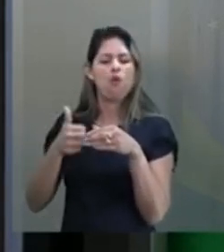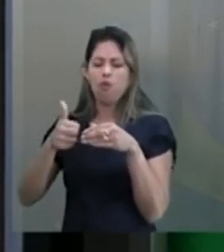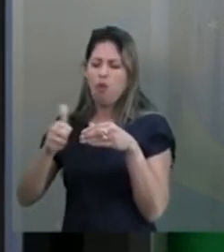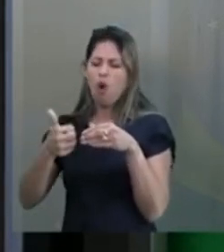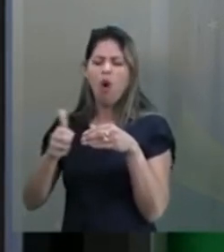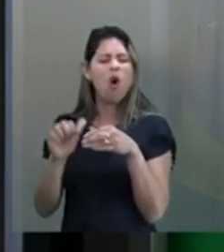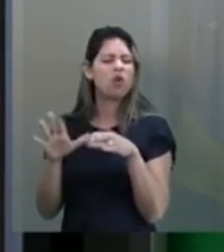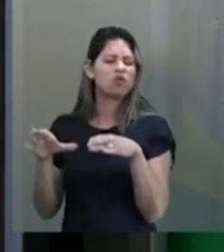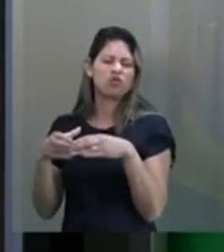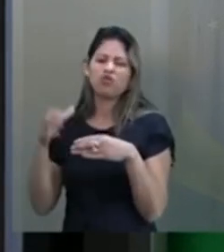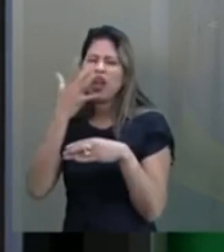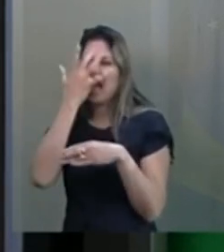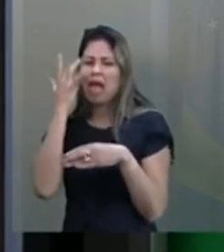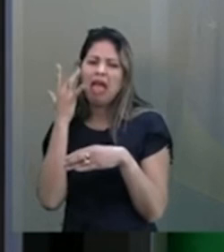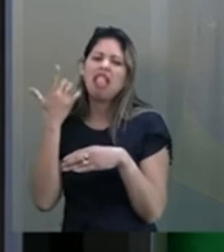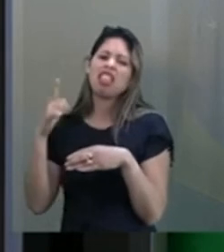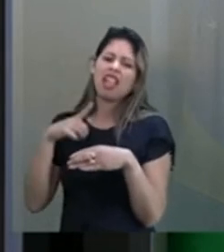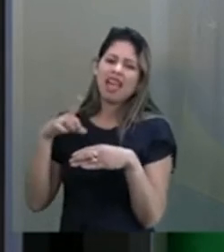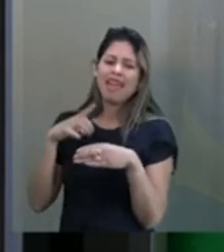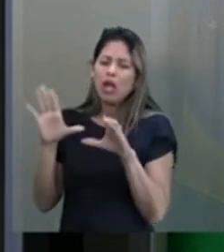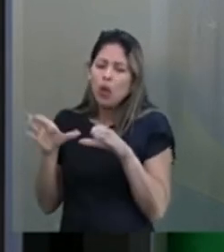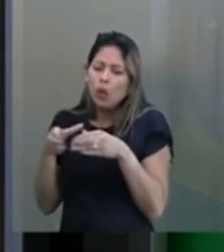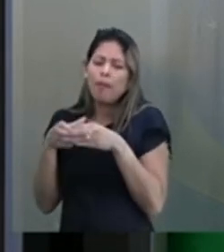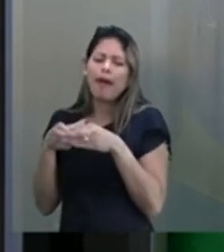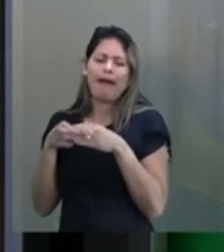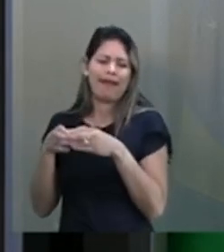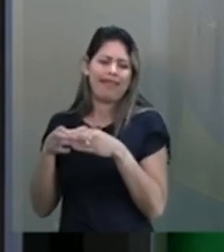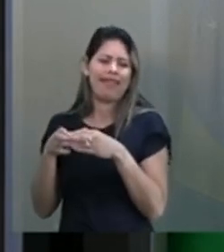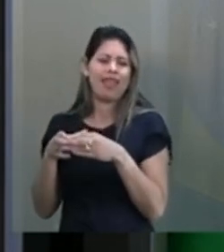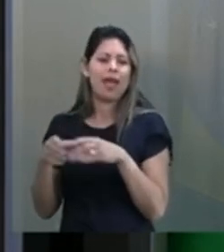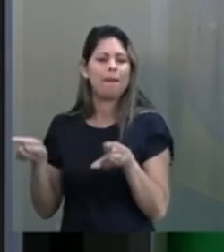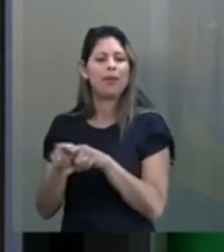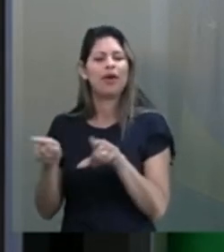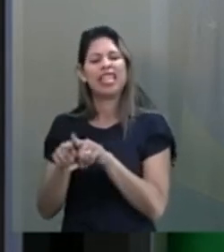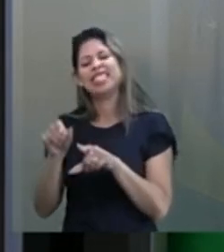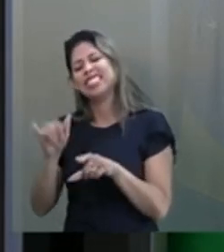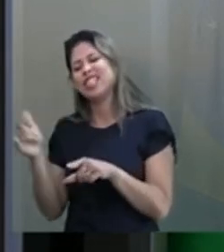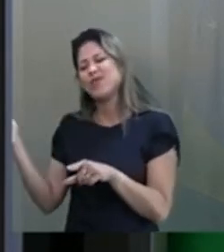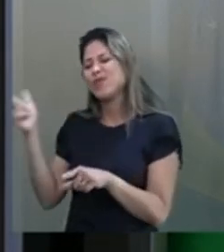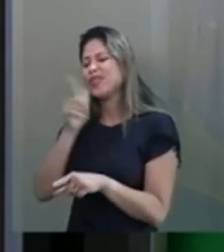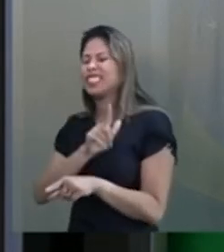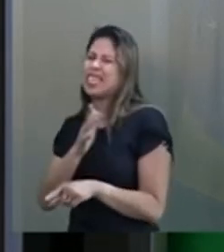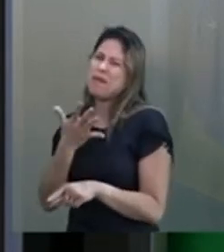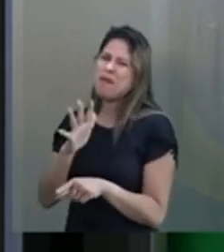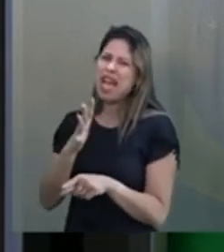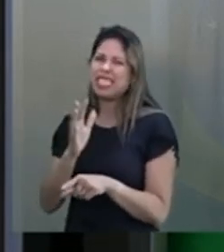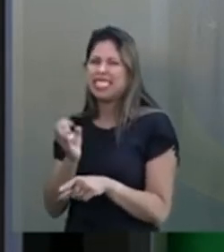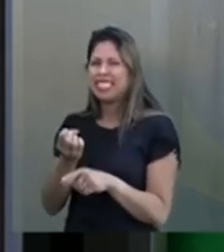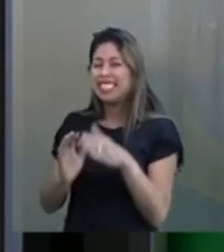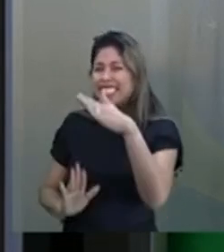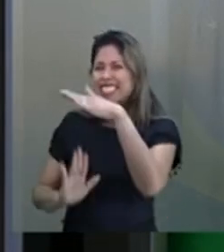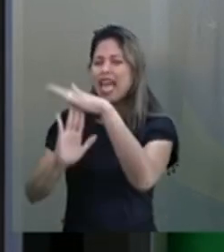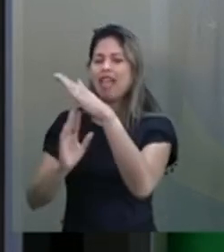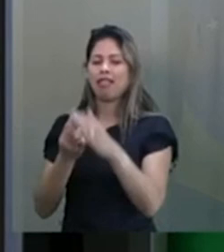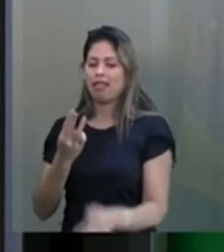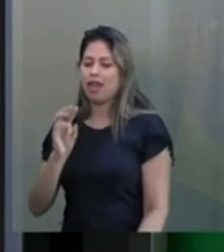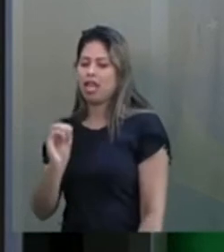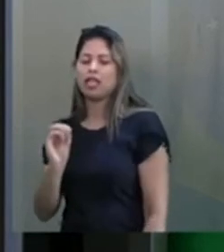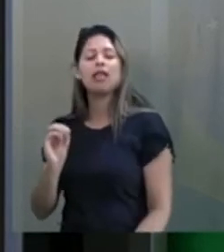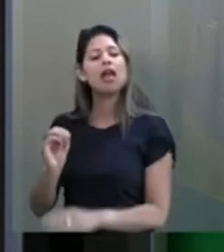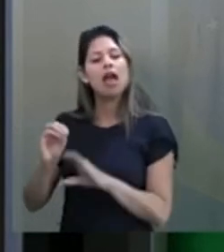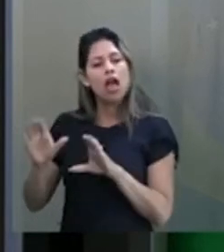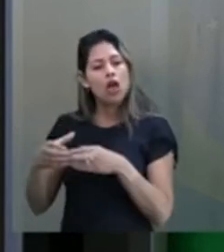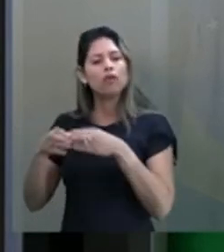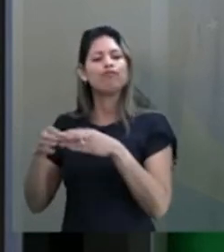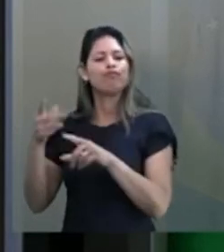conta aí e flexibilizar o conselho de liberal, o deputado Tiago Mitrô, talvez a gente consiga 30 deputados que tenham esse posicionamento, a maior